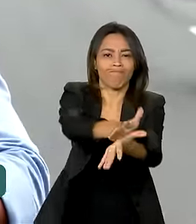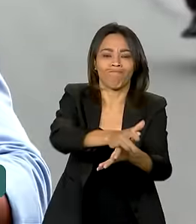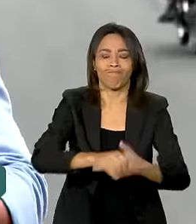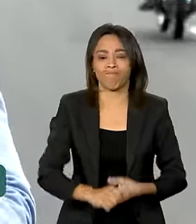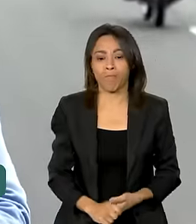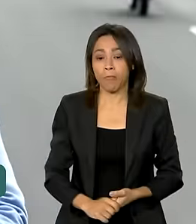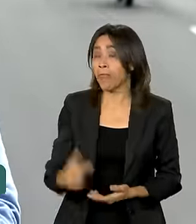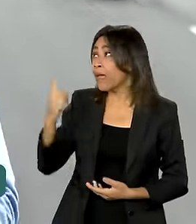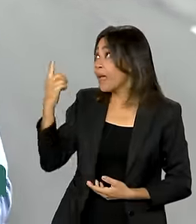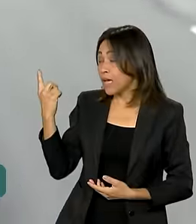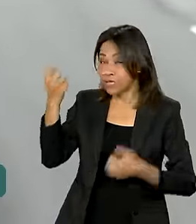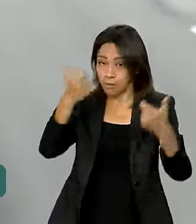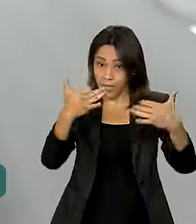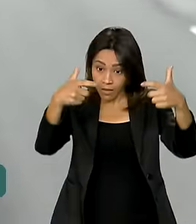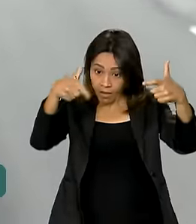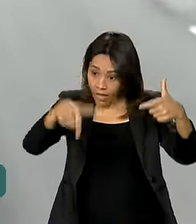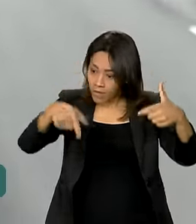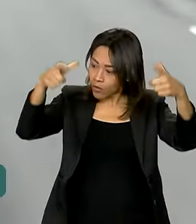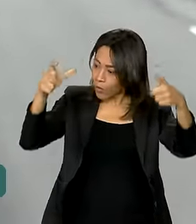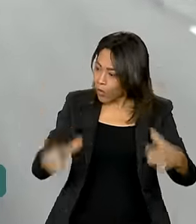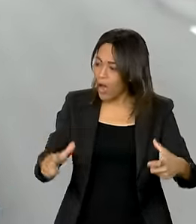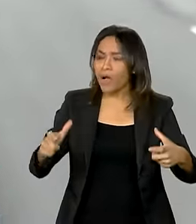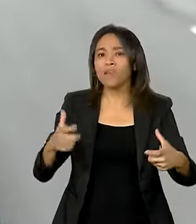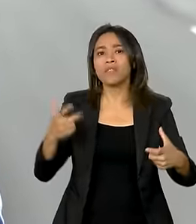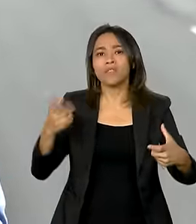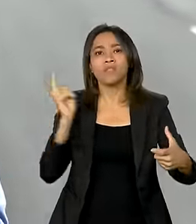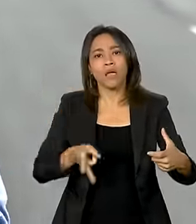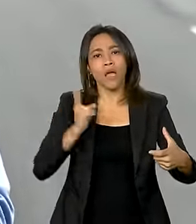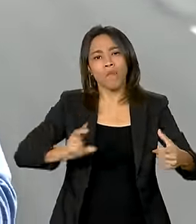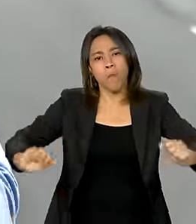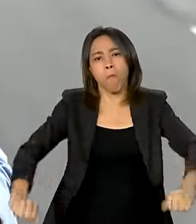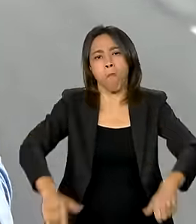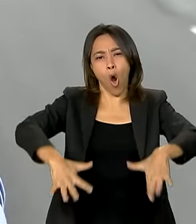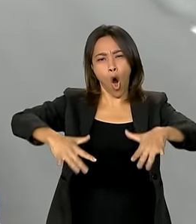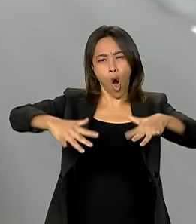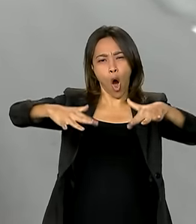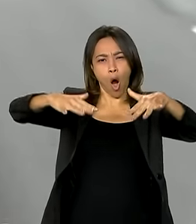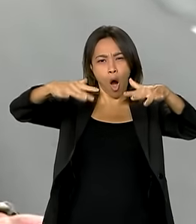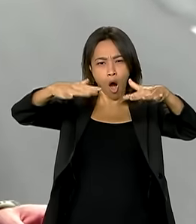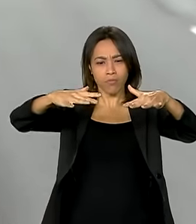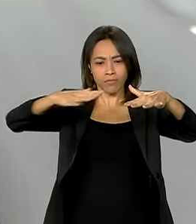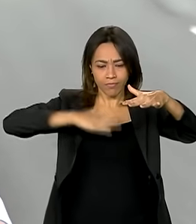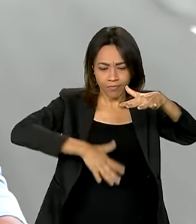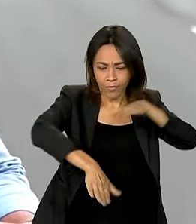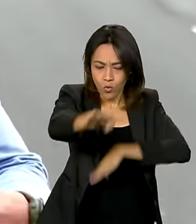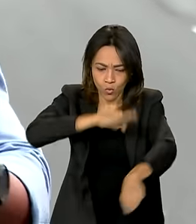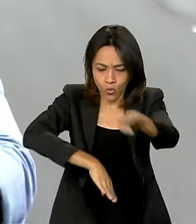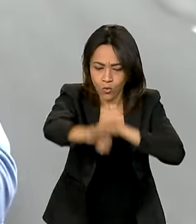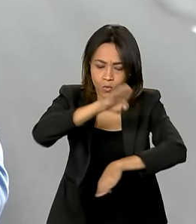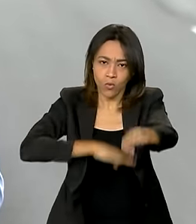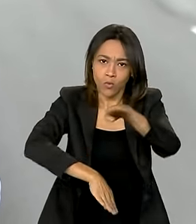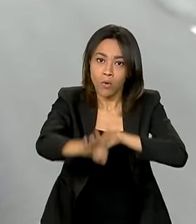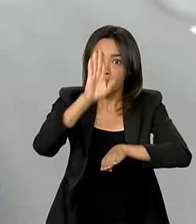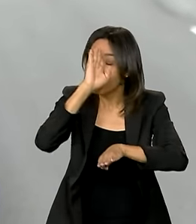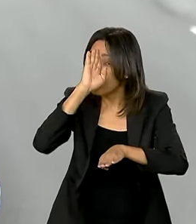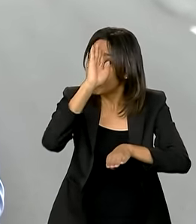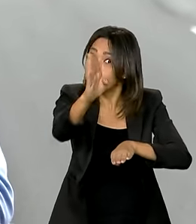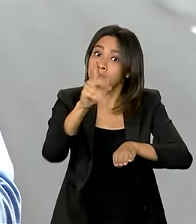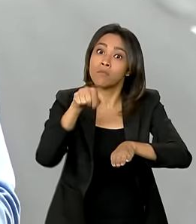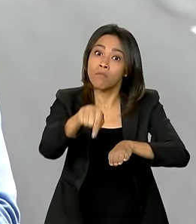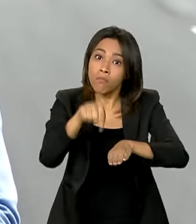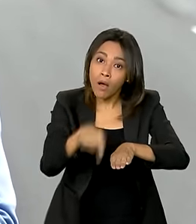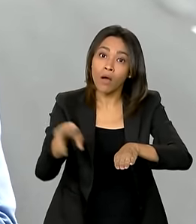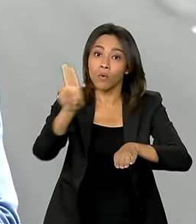é um dos pontos da cidade que costuma ficar alagado em dia de chuva. Por debaixo dessa via expressa, o principal corredor de